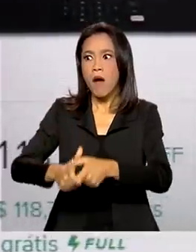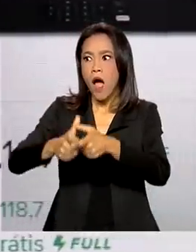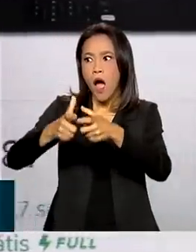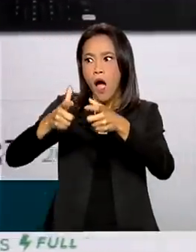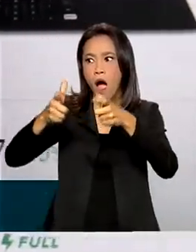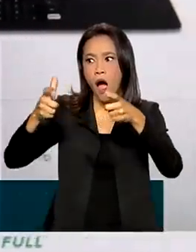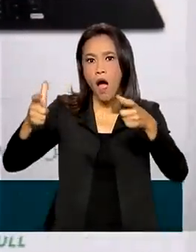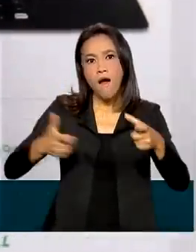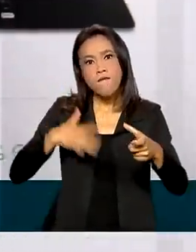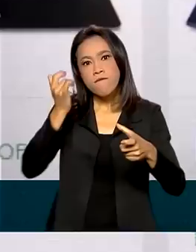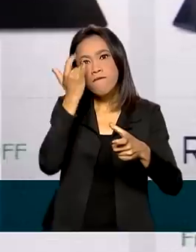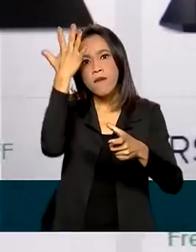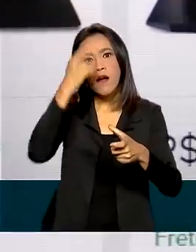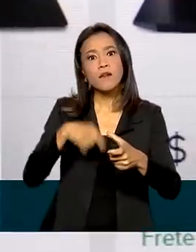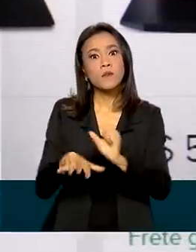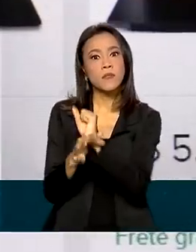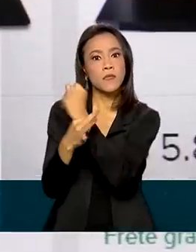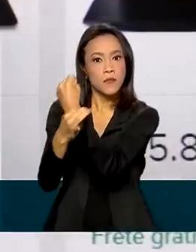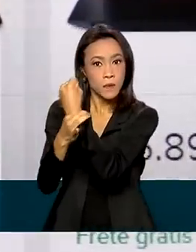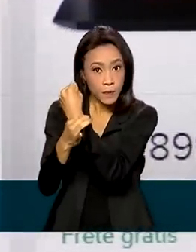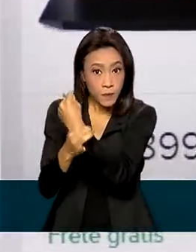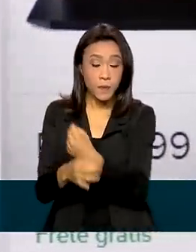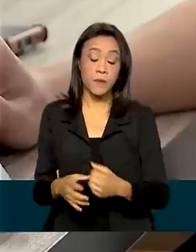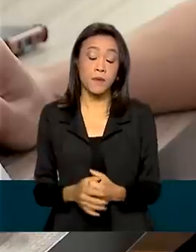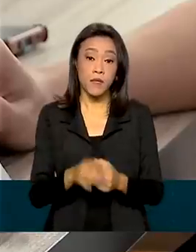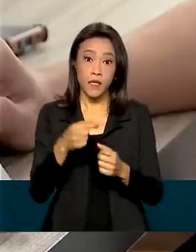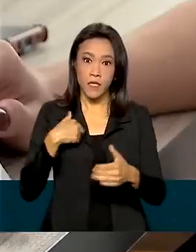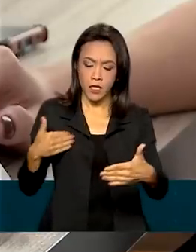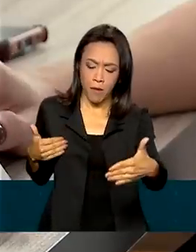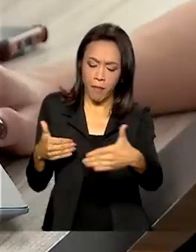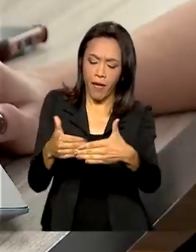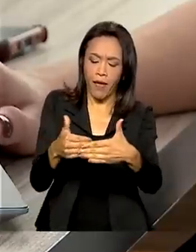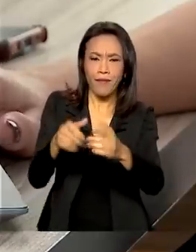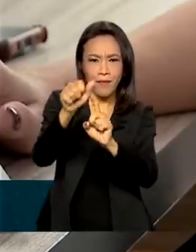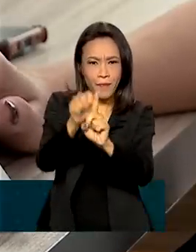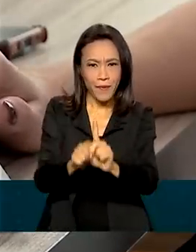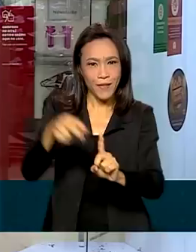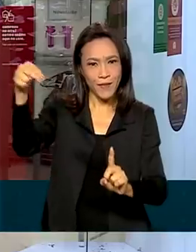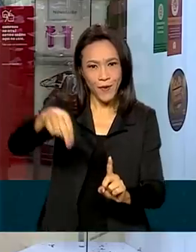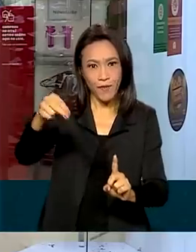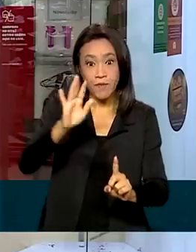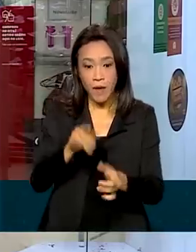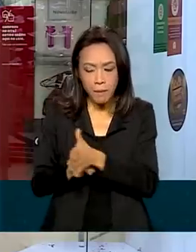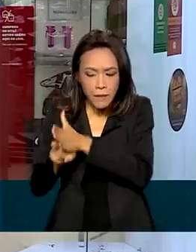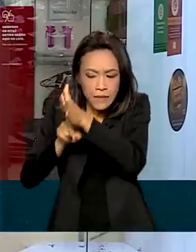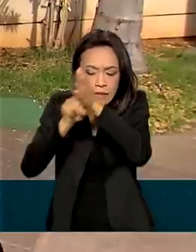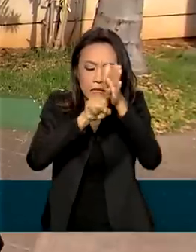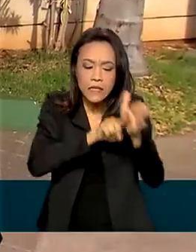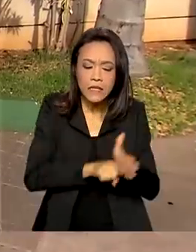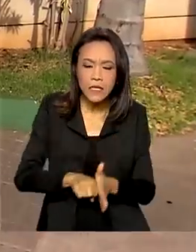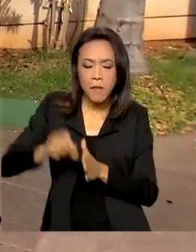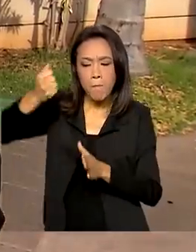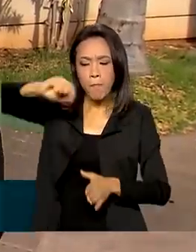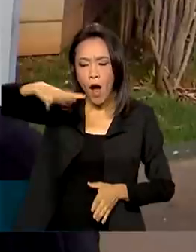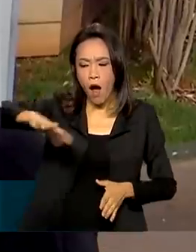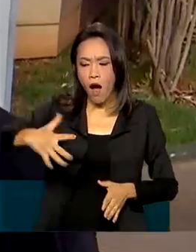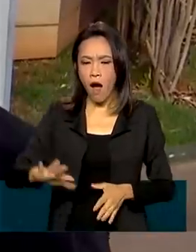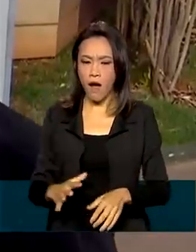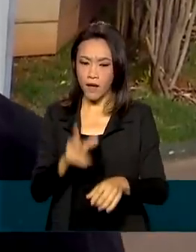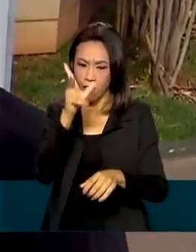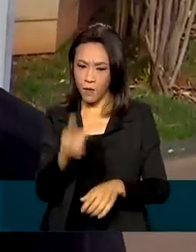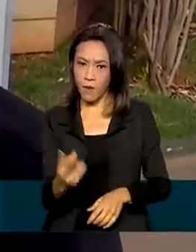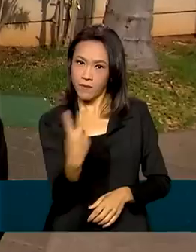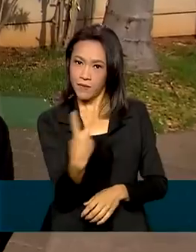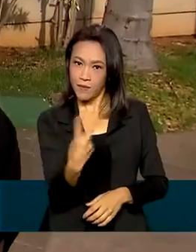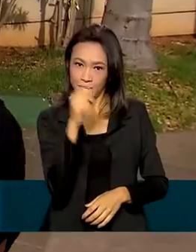fácil e seguro. E com o mês de novembro se aproximando, já tem gente pesquisando preços para a Black Friday, como a Ana Luíza e a